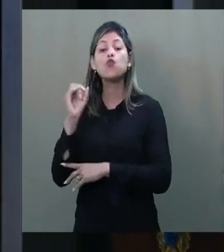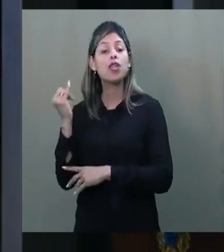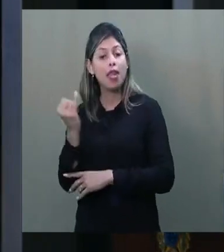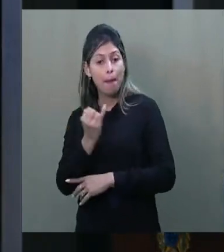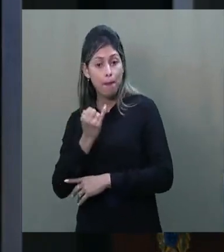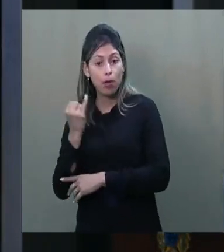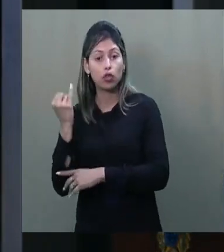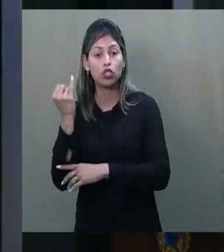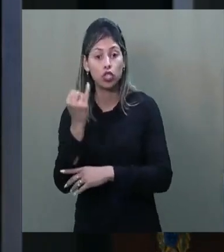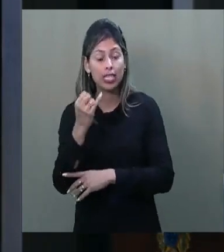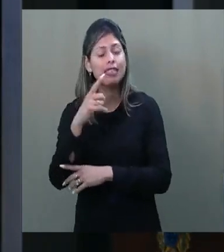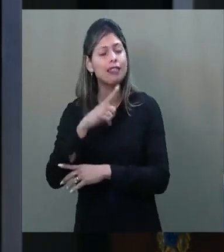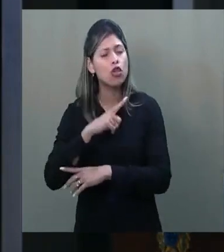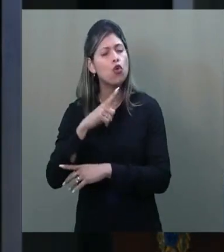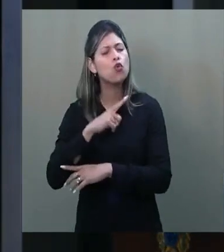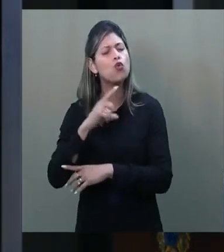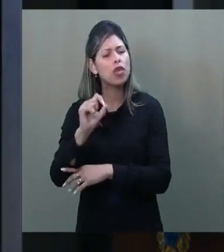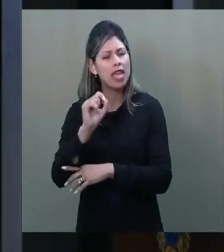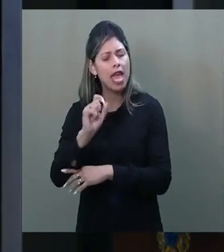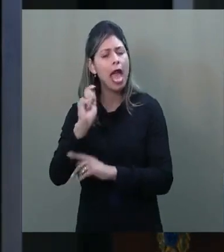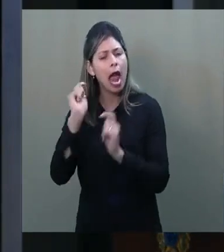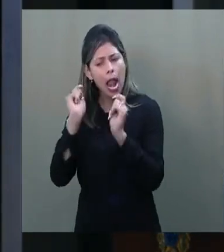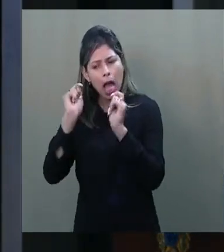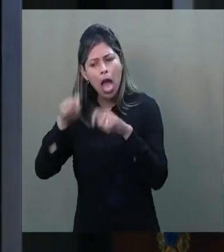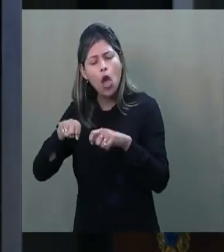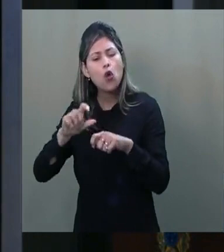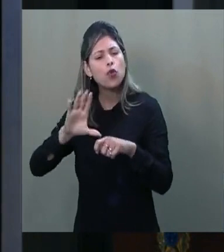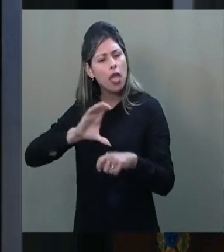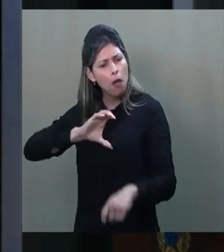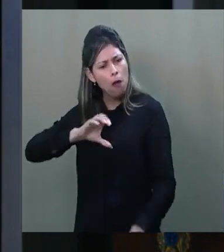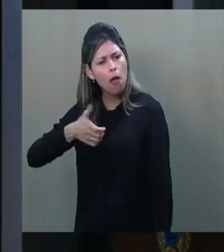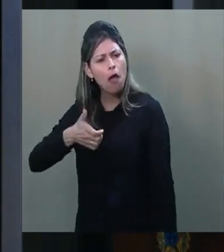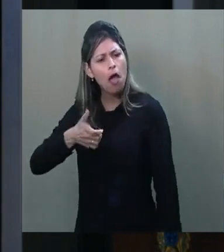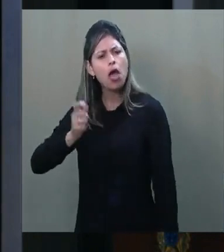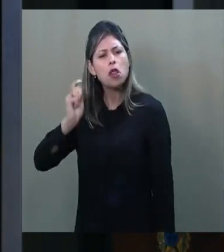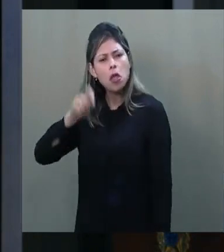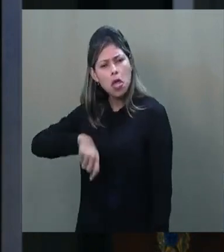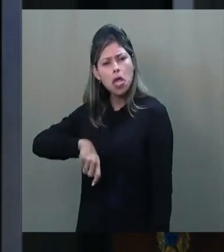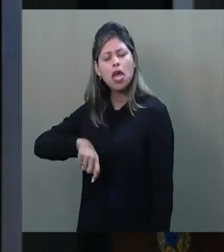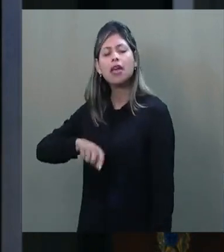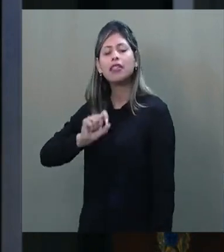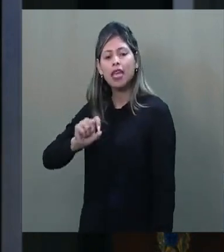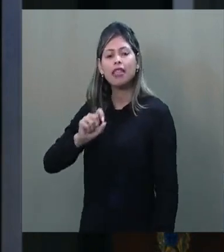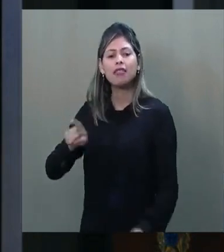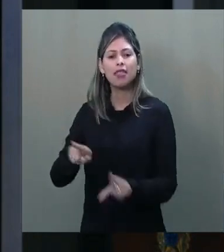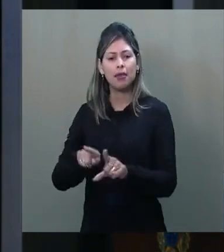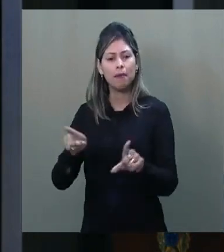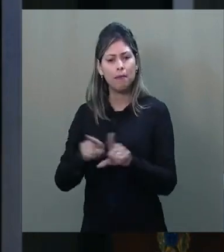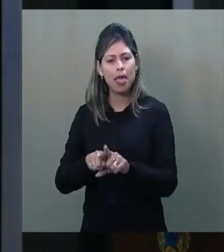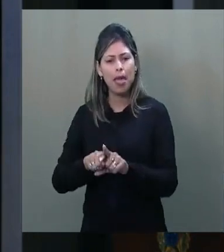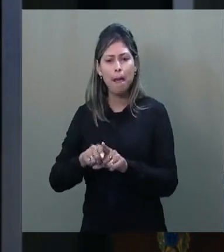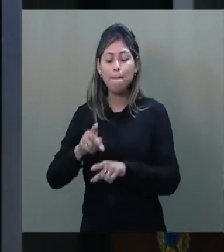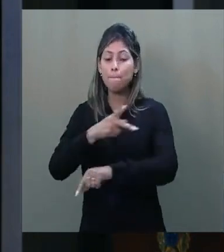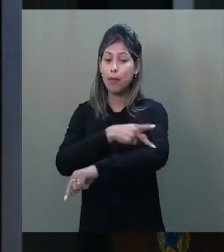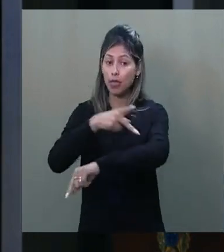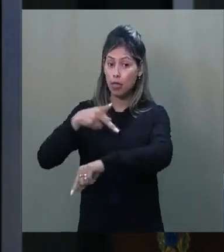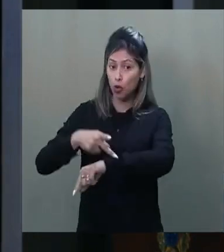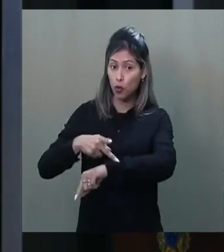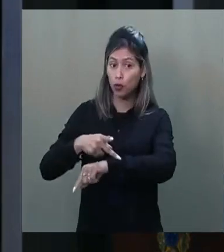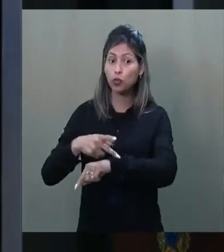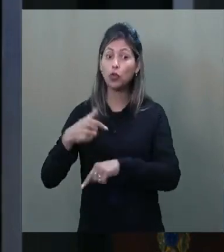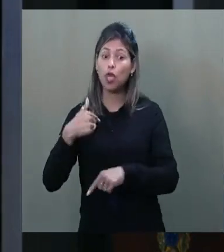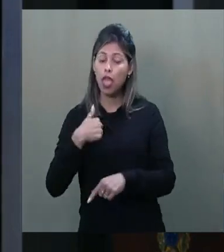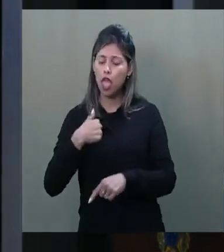trouxe a dimensão pessoal do seu caráter pedagógico, do eterno aprendizado que